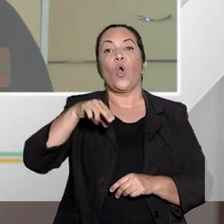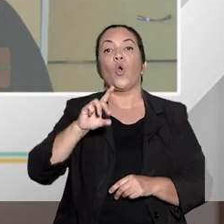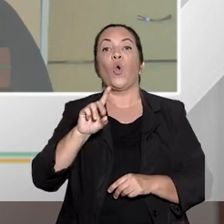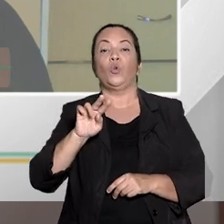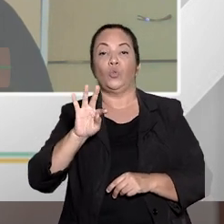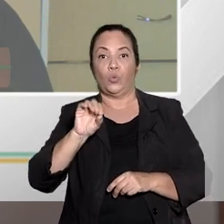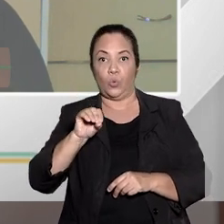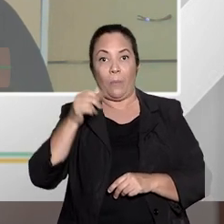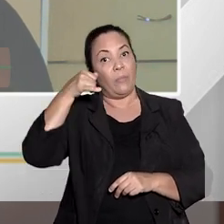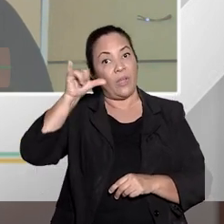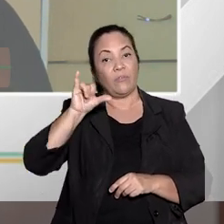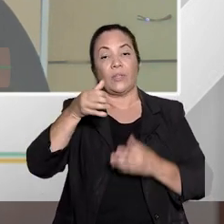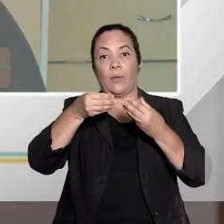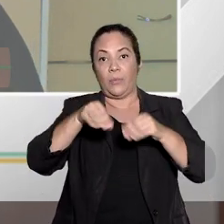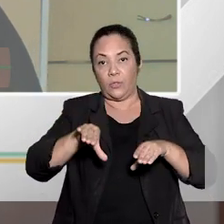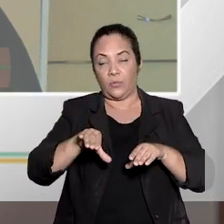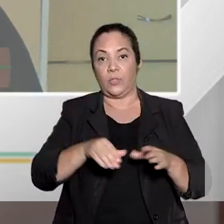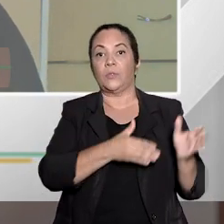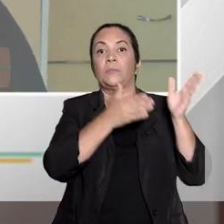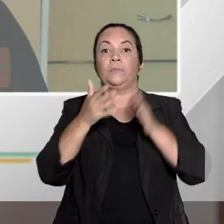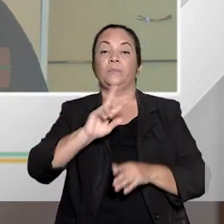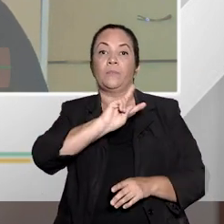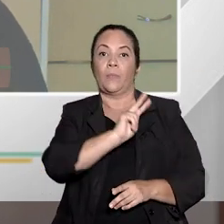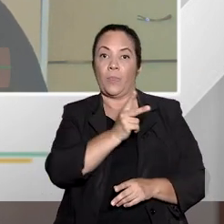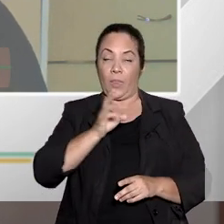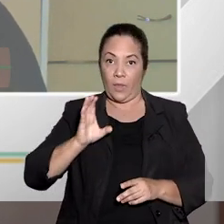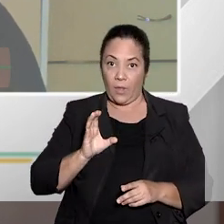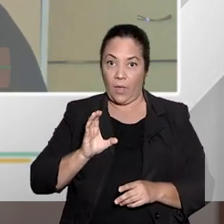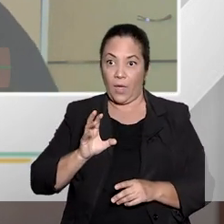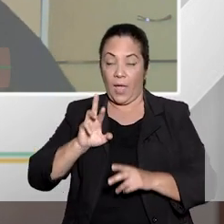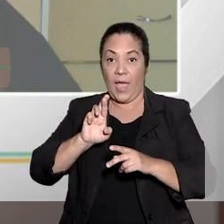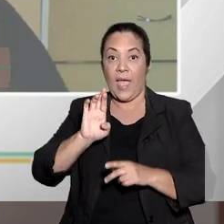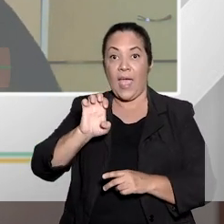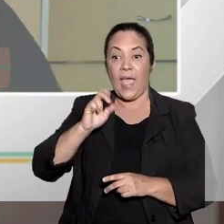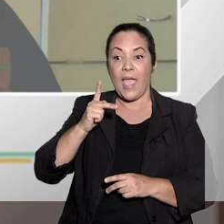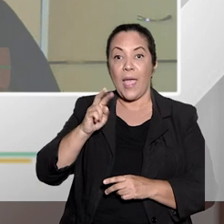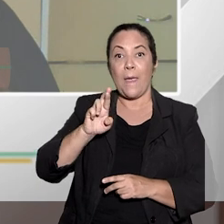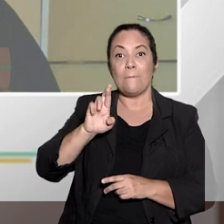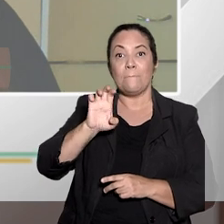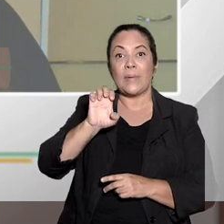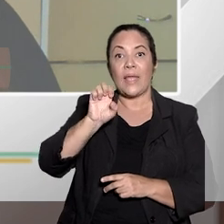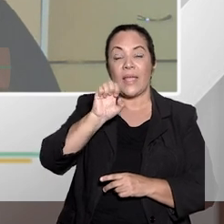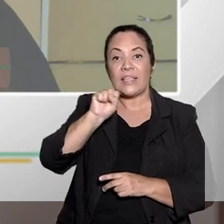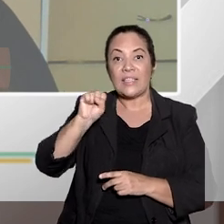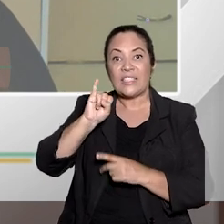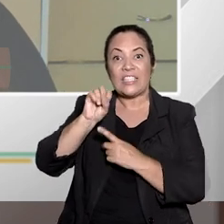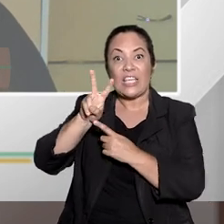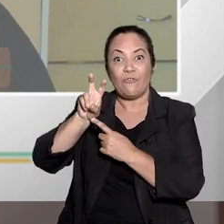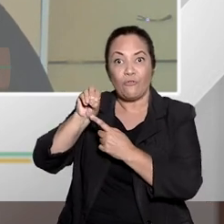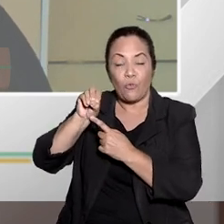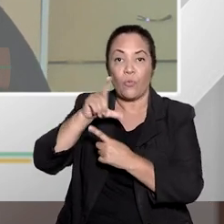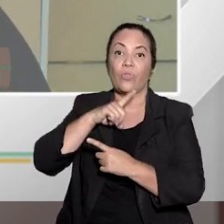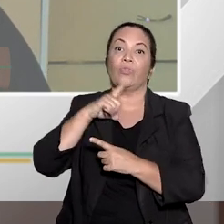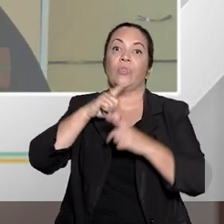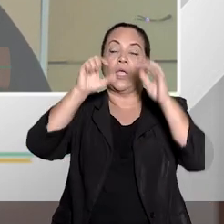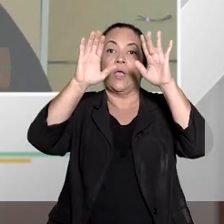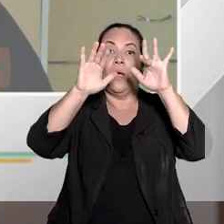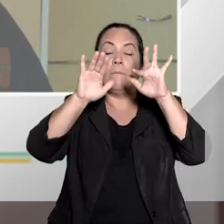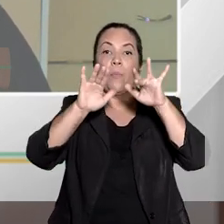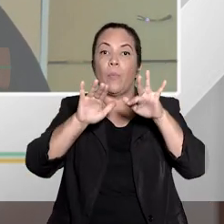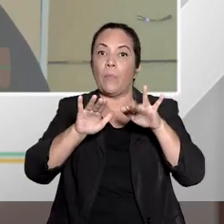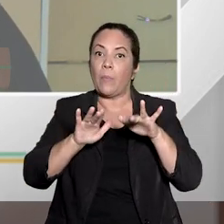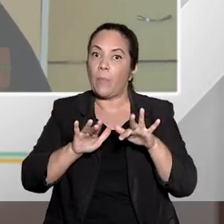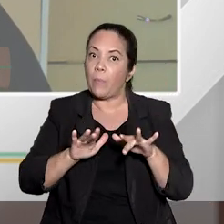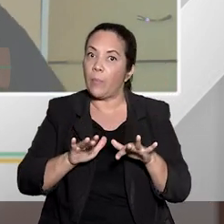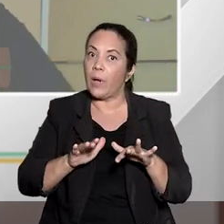lhe prejudicar, né? Já o habeas corpus repressivo, aí a gente já vai ter uma lista, né? Então, a gente tem algumas